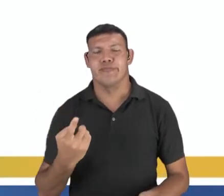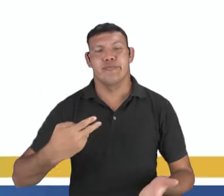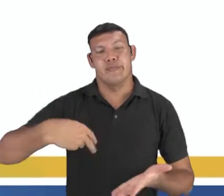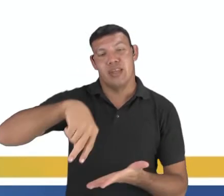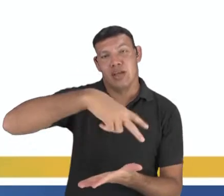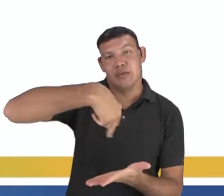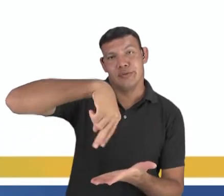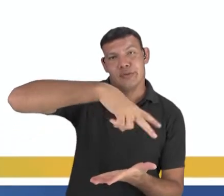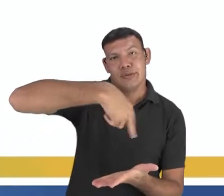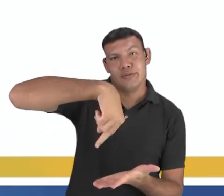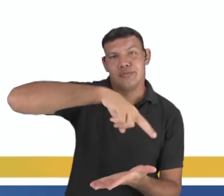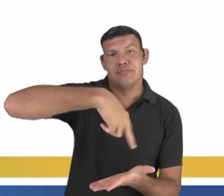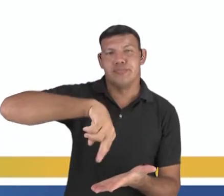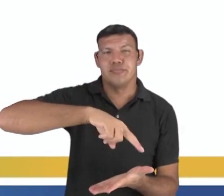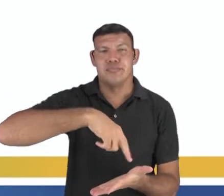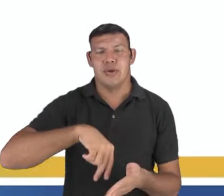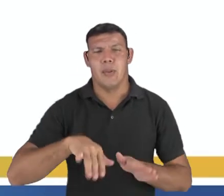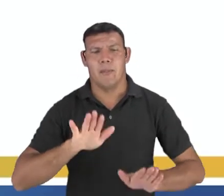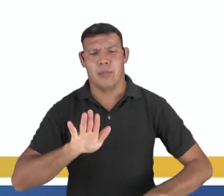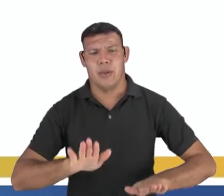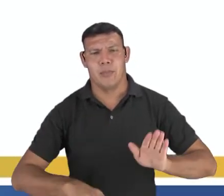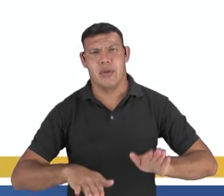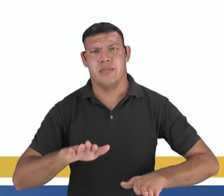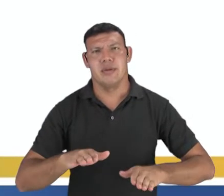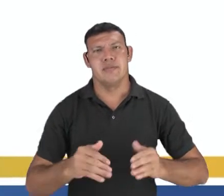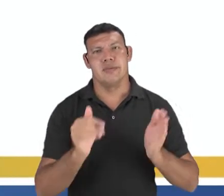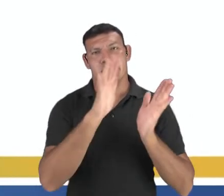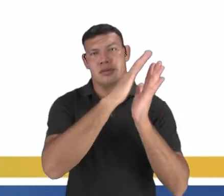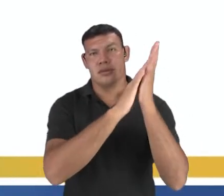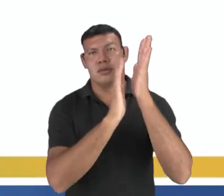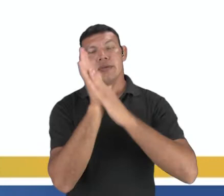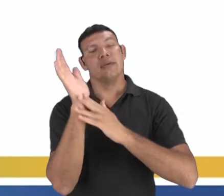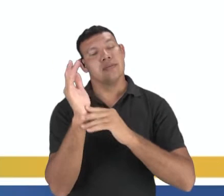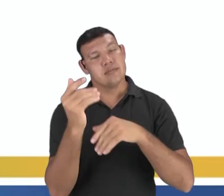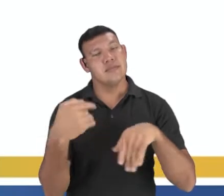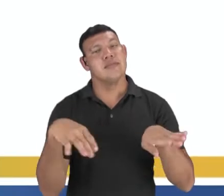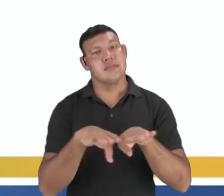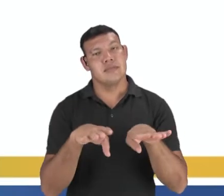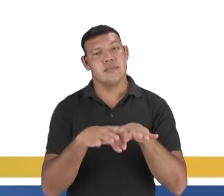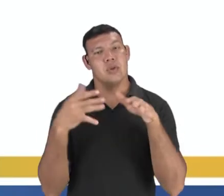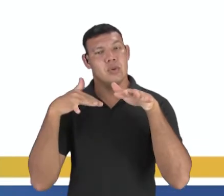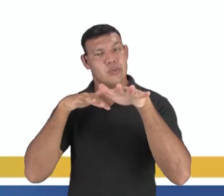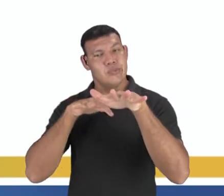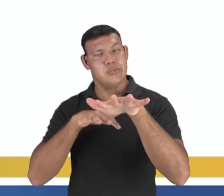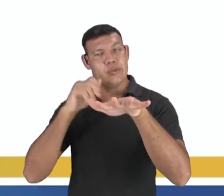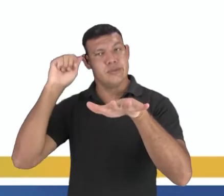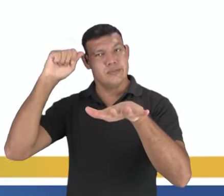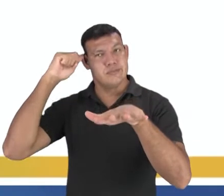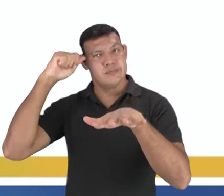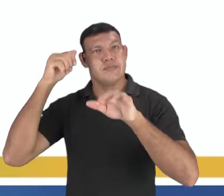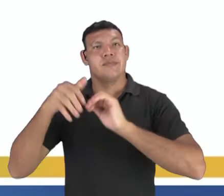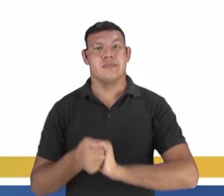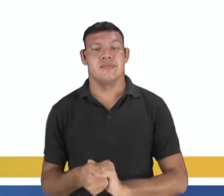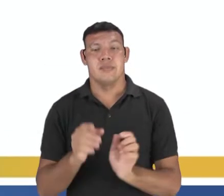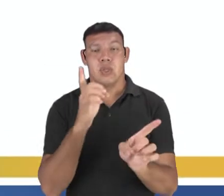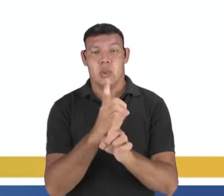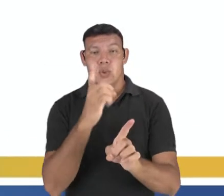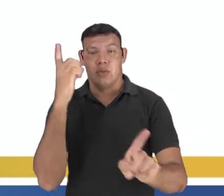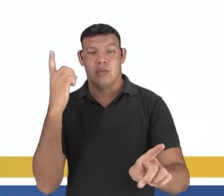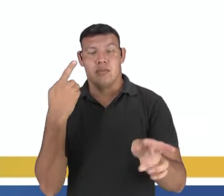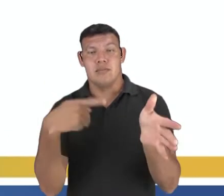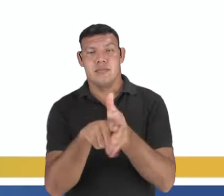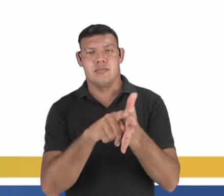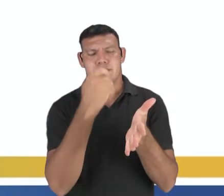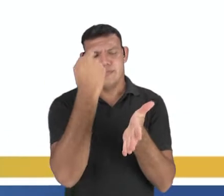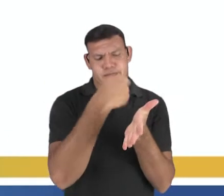dançando, movimentando os pés com as mãos, que também é uma forma de arte. A descoberta da escrita.